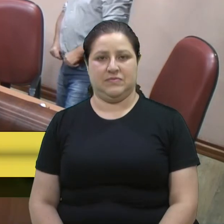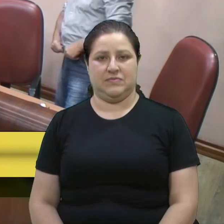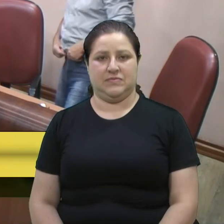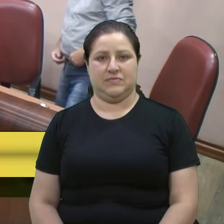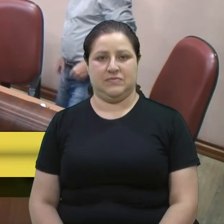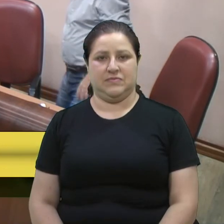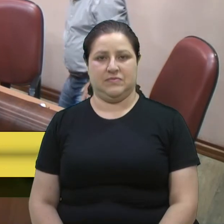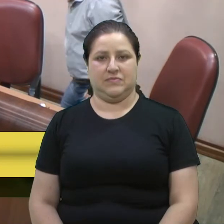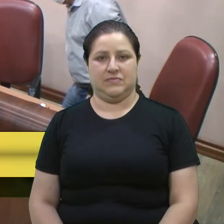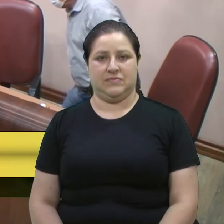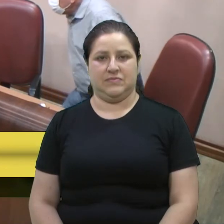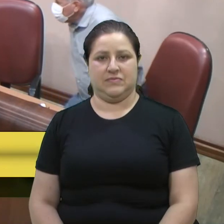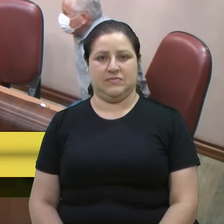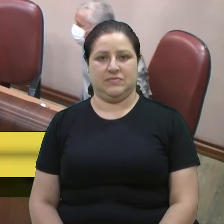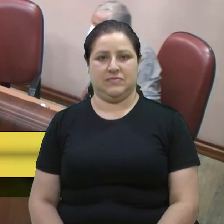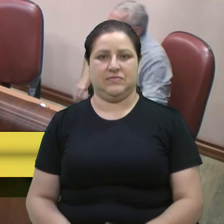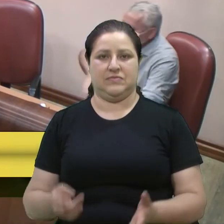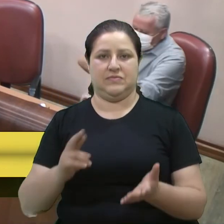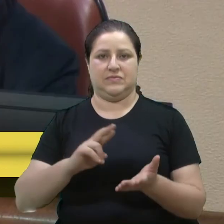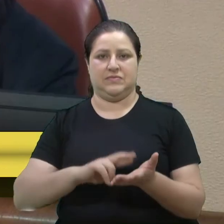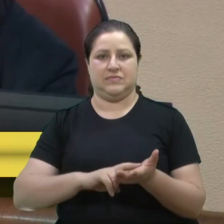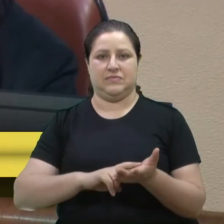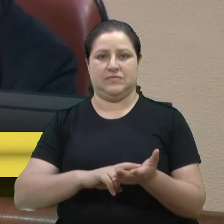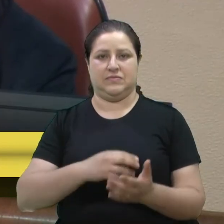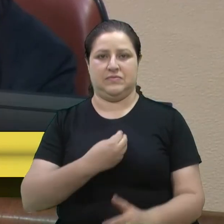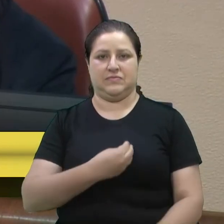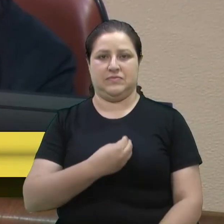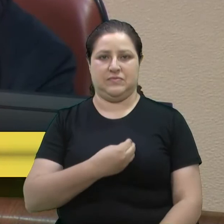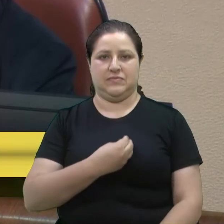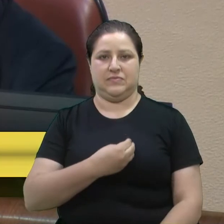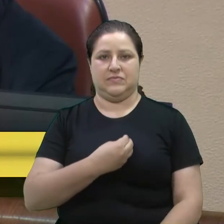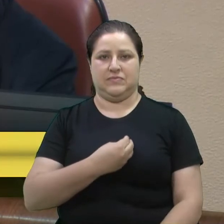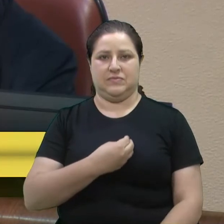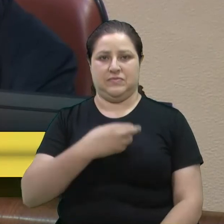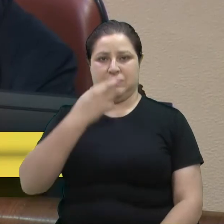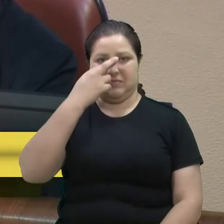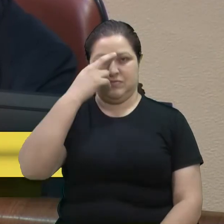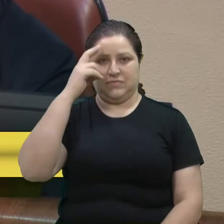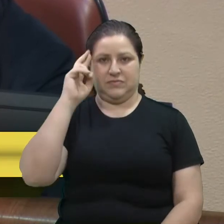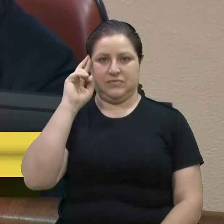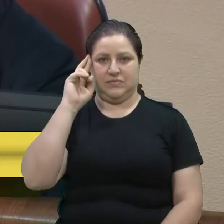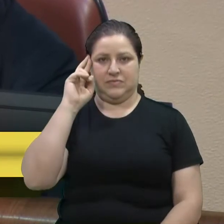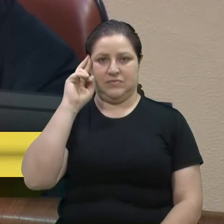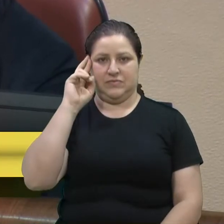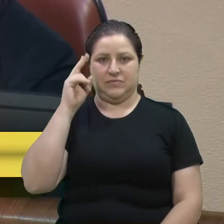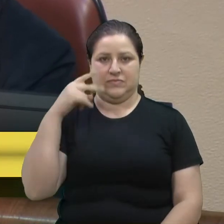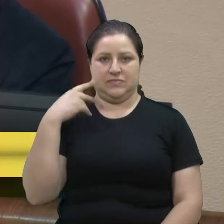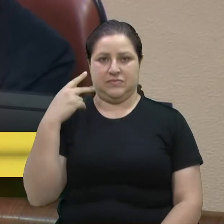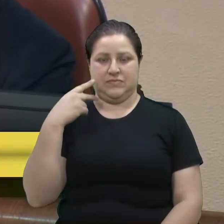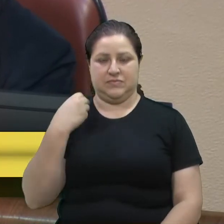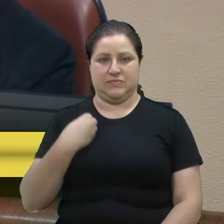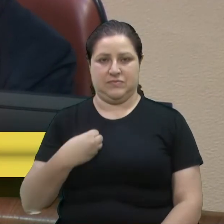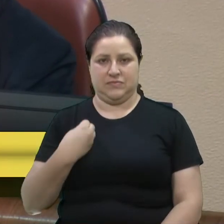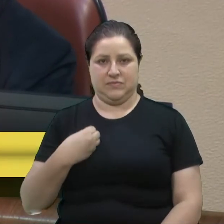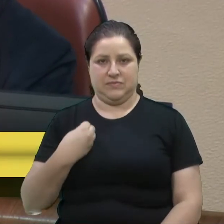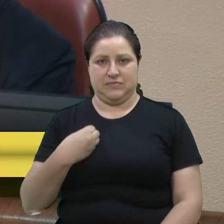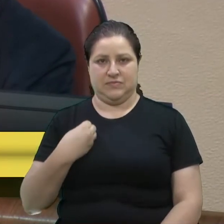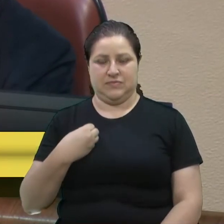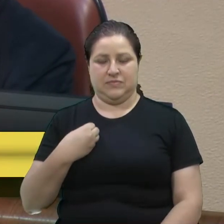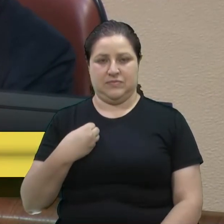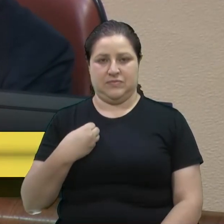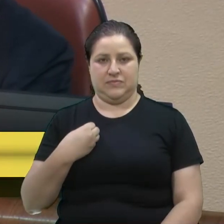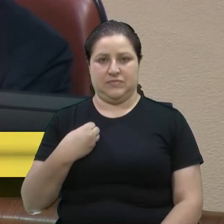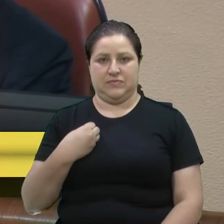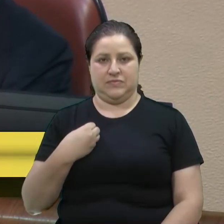Para registro de presença, vereador Rafael Bueno. Presente. Presente, vereador